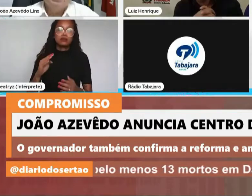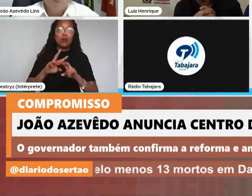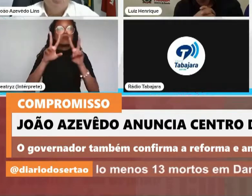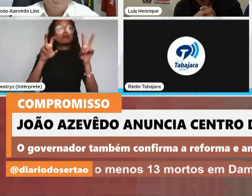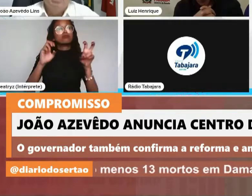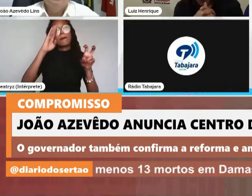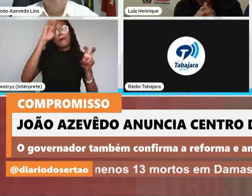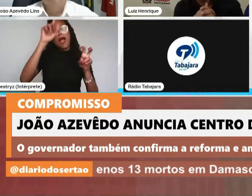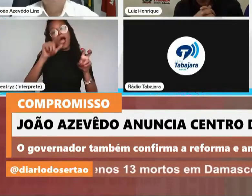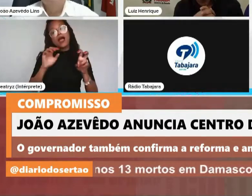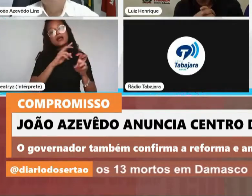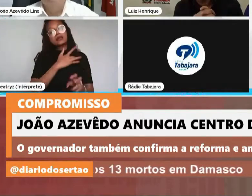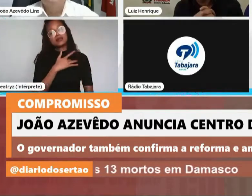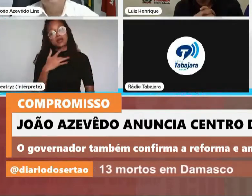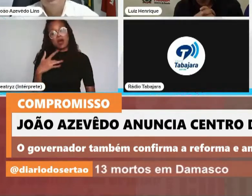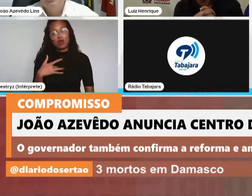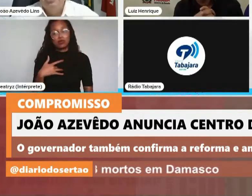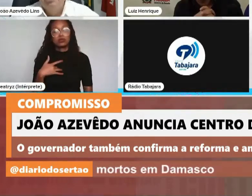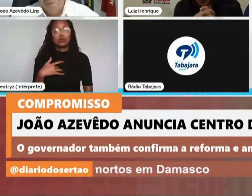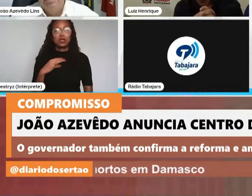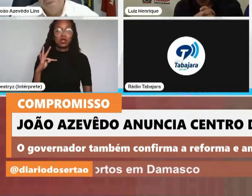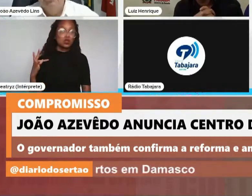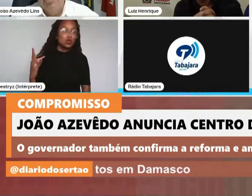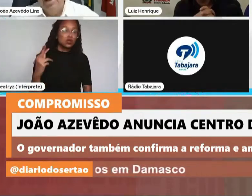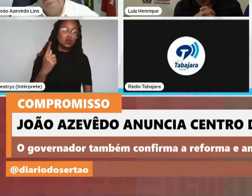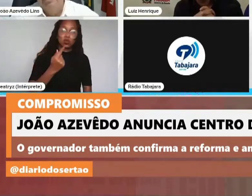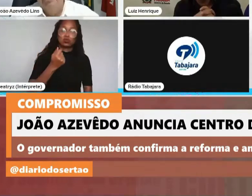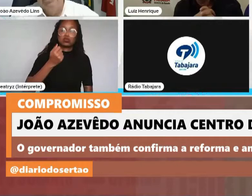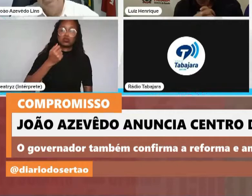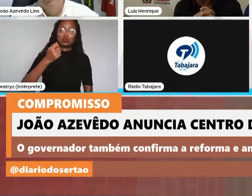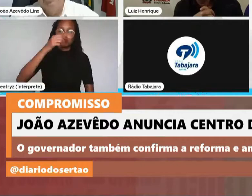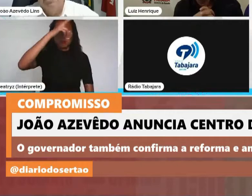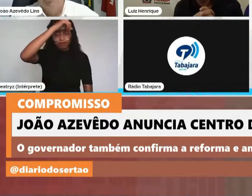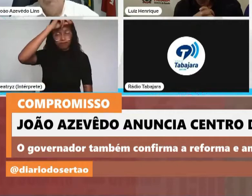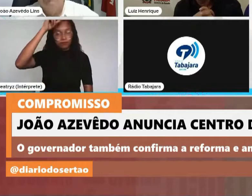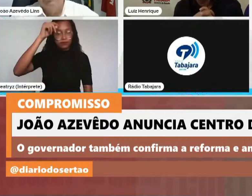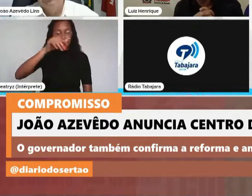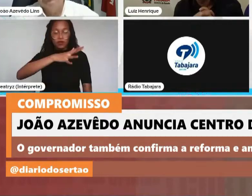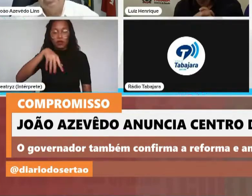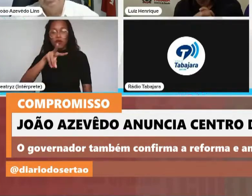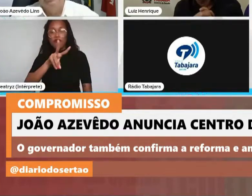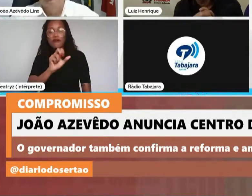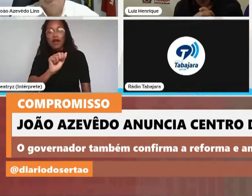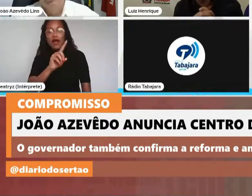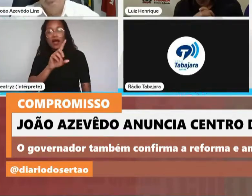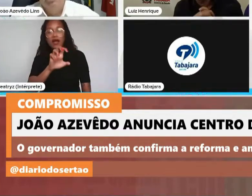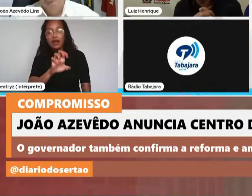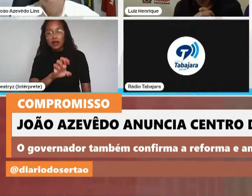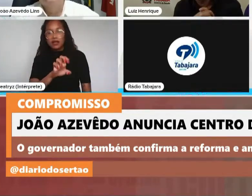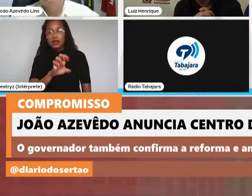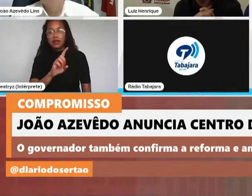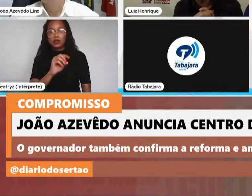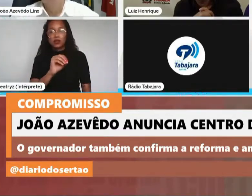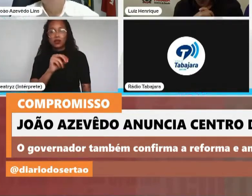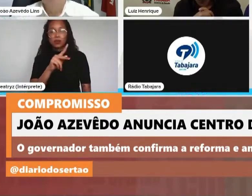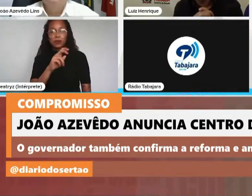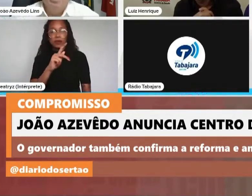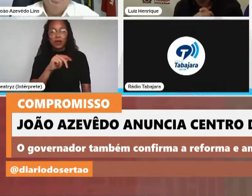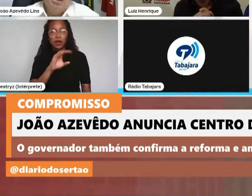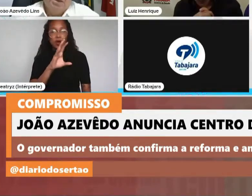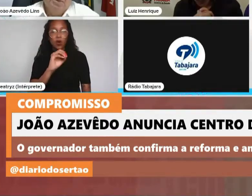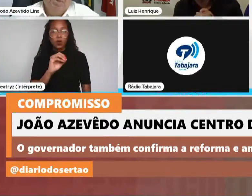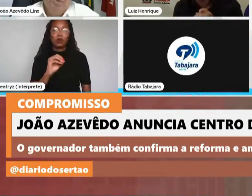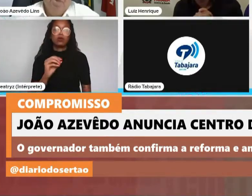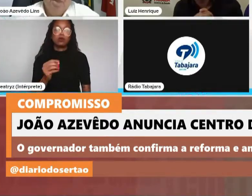reivindicação por parte de todos os prefeitos para que no Vale do Piancó fosse instalado o centro de